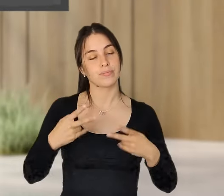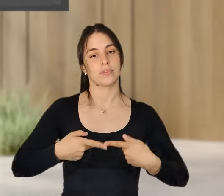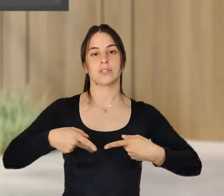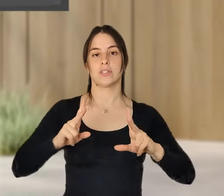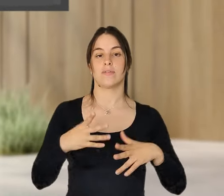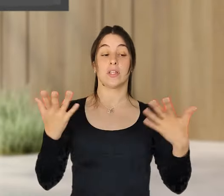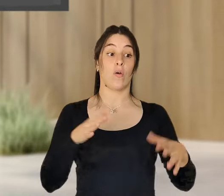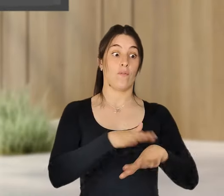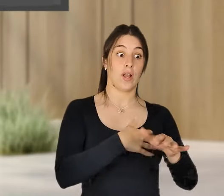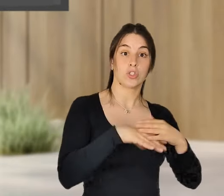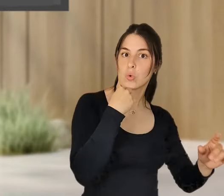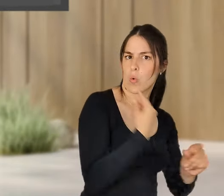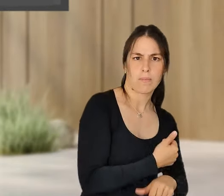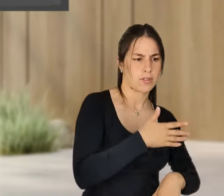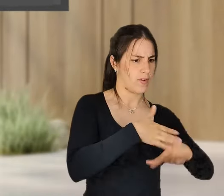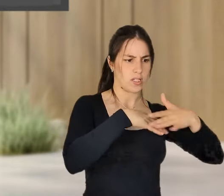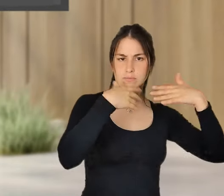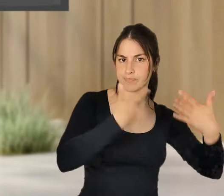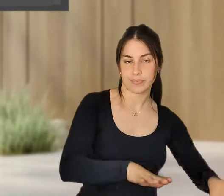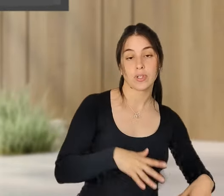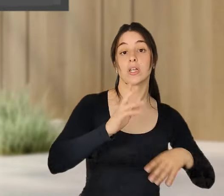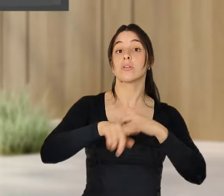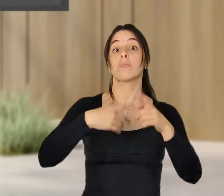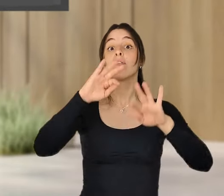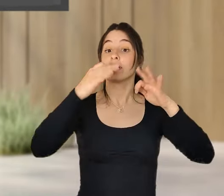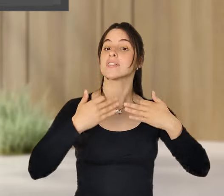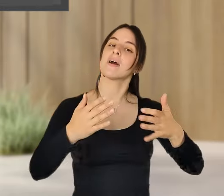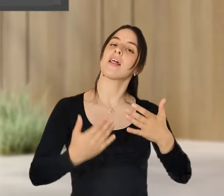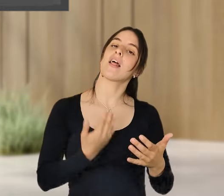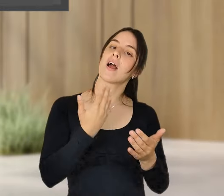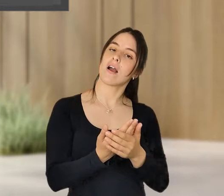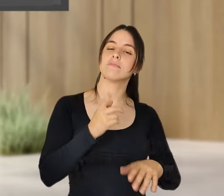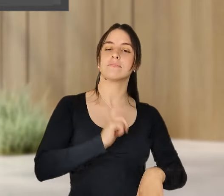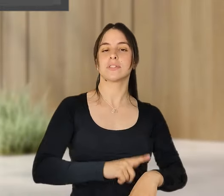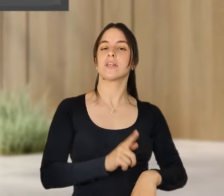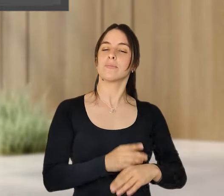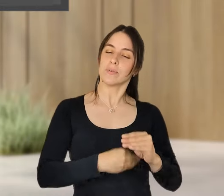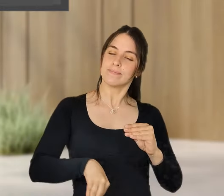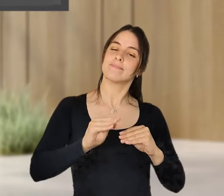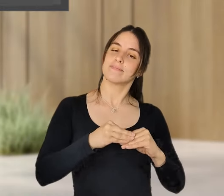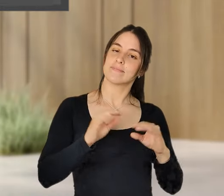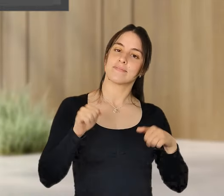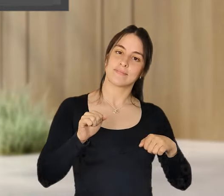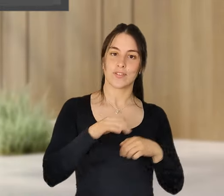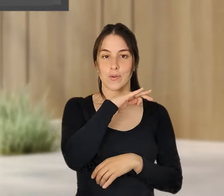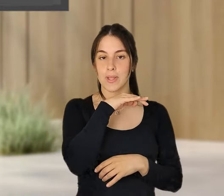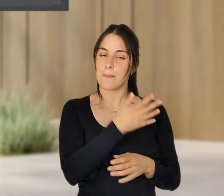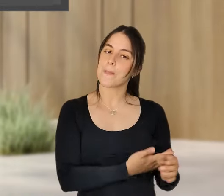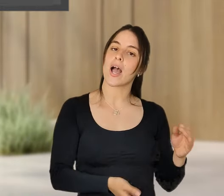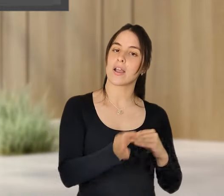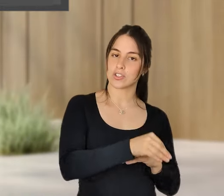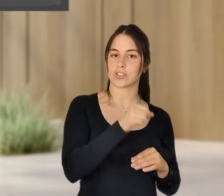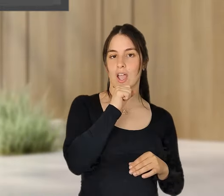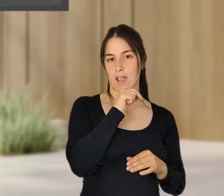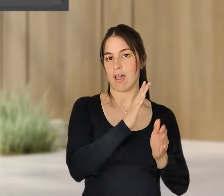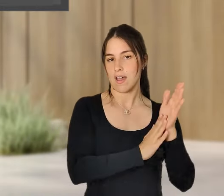tudo aquilo que têm de fazer, mas depois liberta o fim de semana para tempo normalmente para passar com a família. E do lado